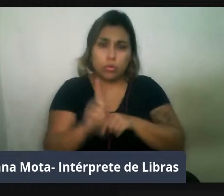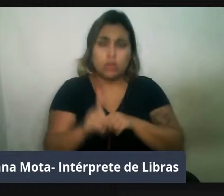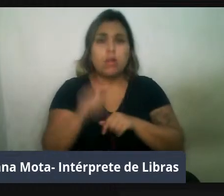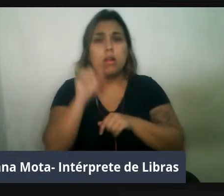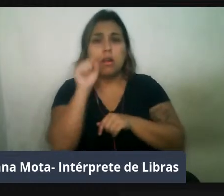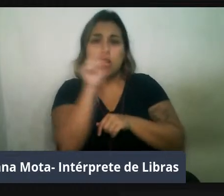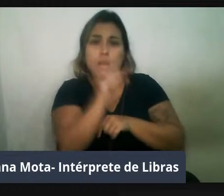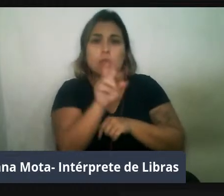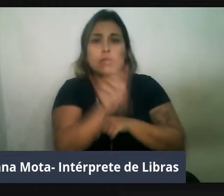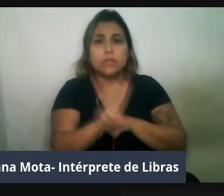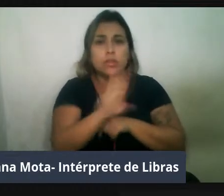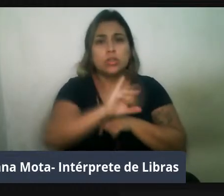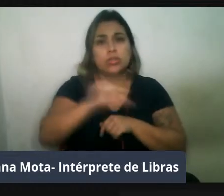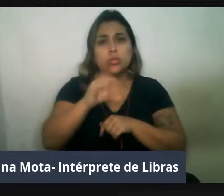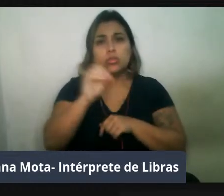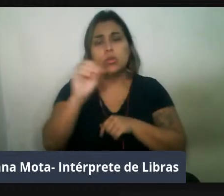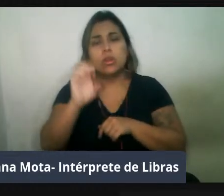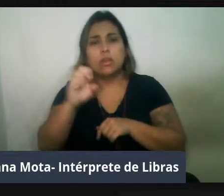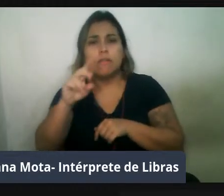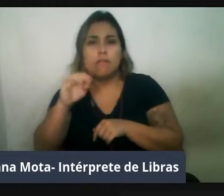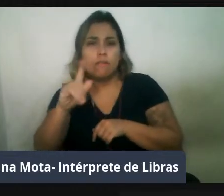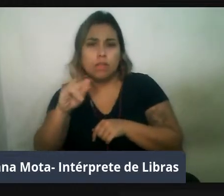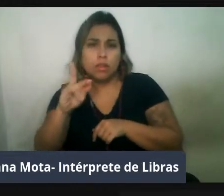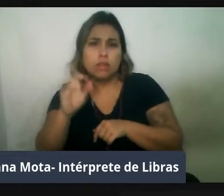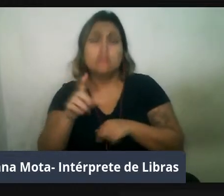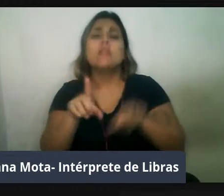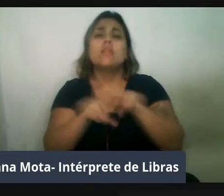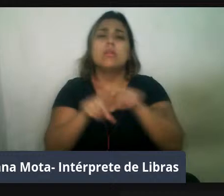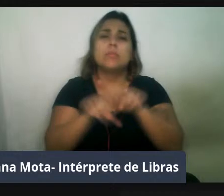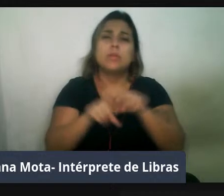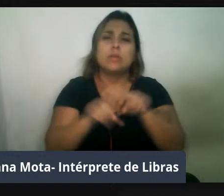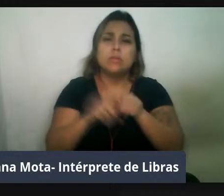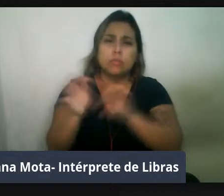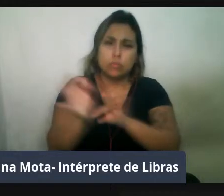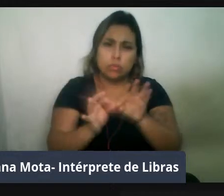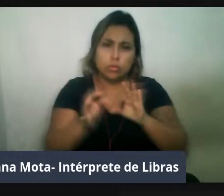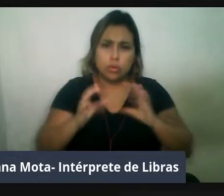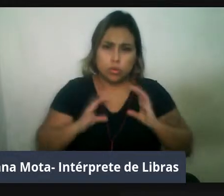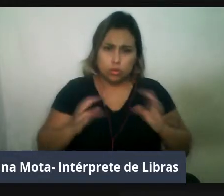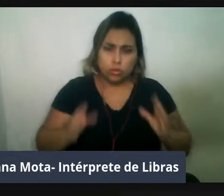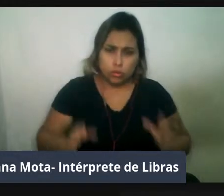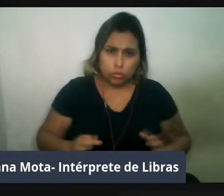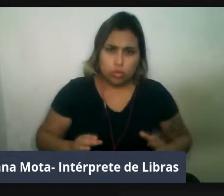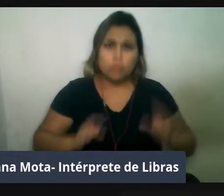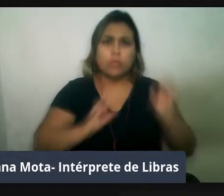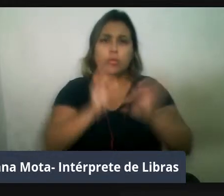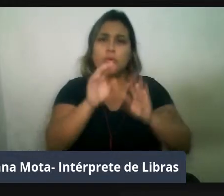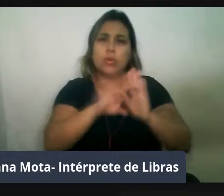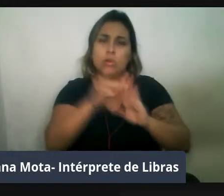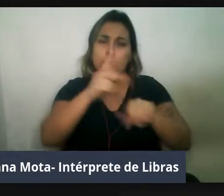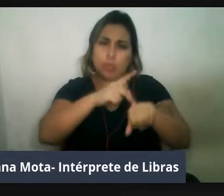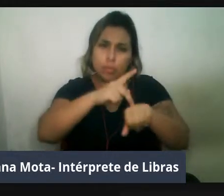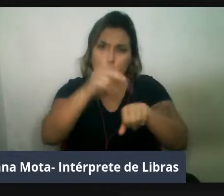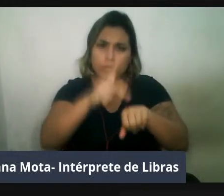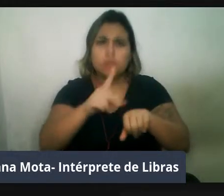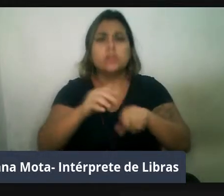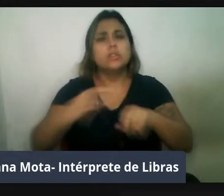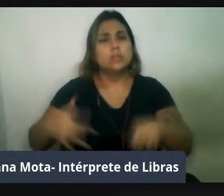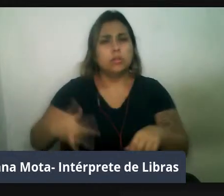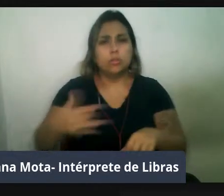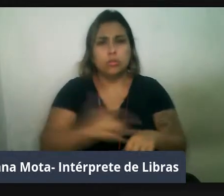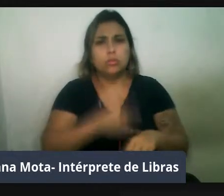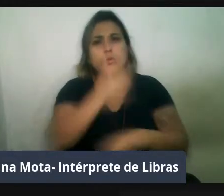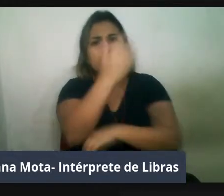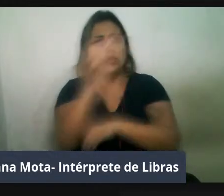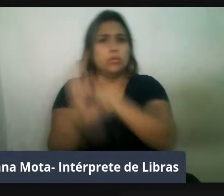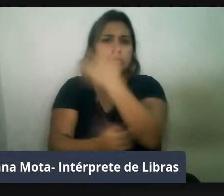Leciona no bacharelado em Biologia Marinha. é coordenadora do Programa de Pós-Graduação em Saúde e Meio Ambiente da Universidade da região